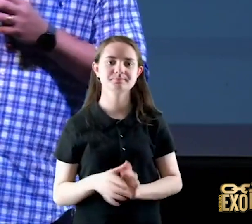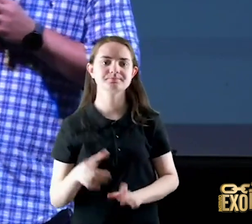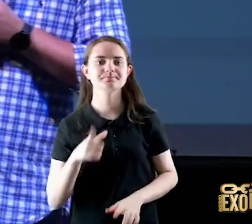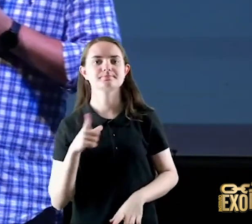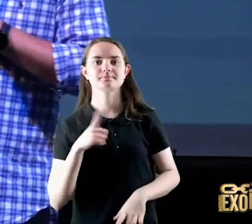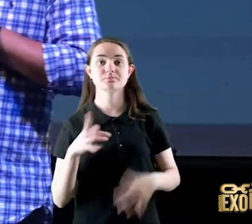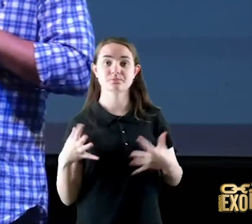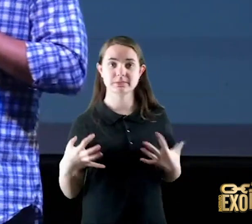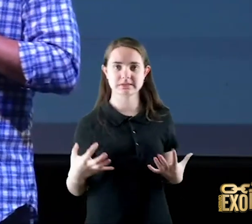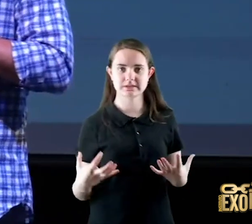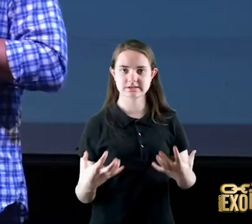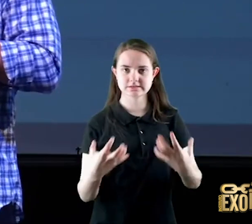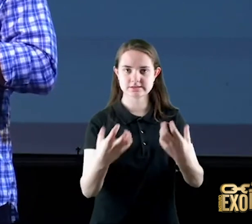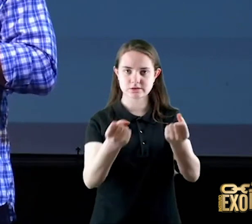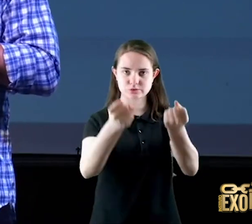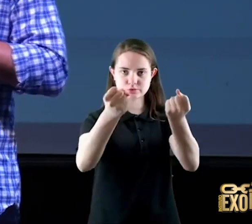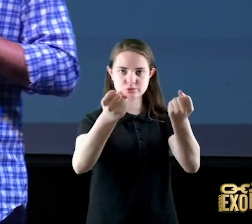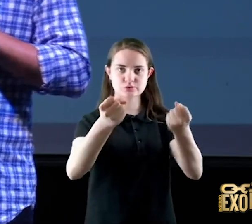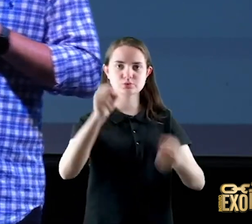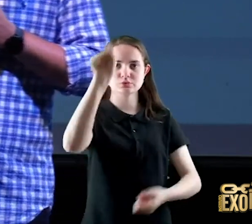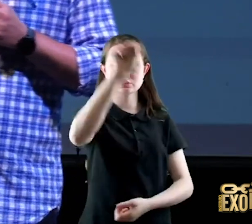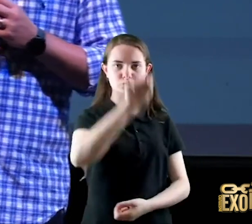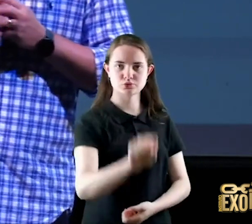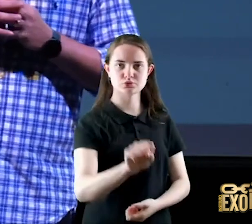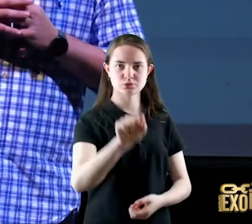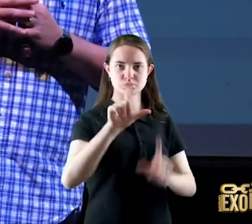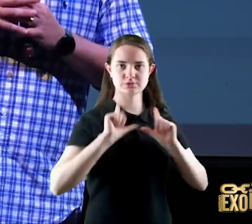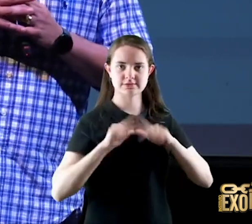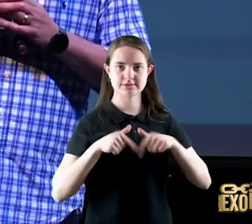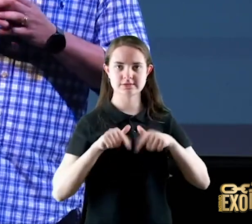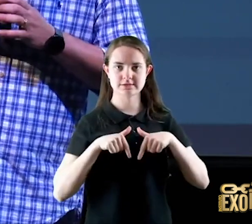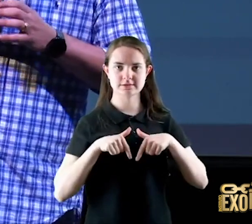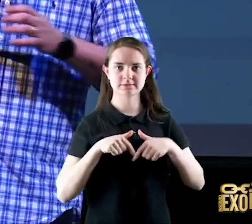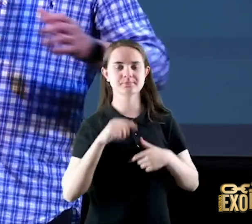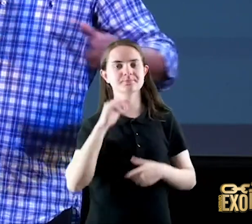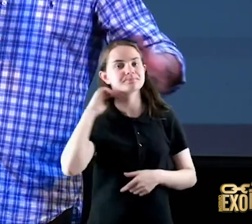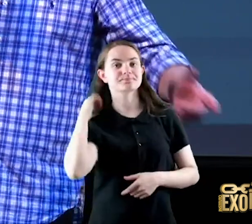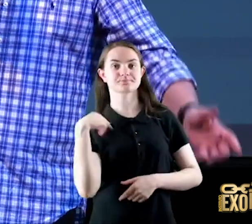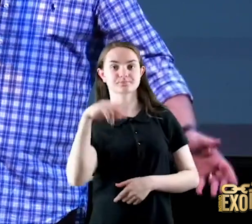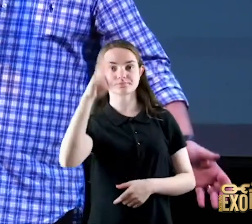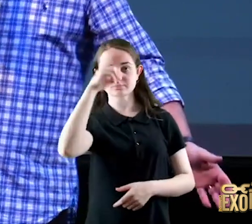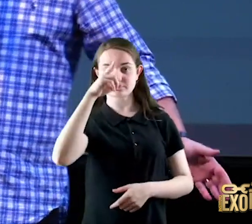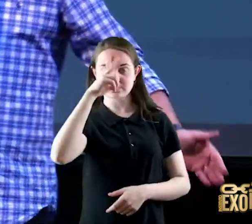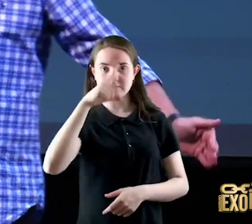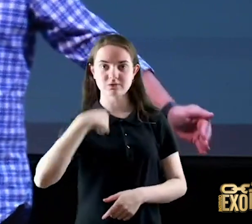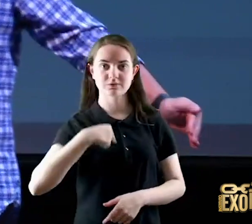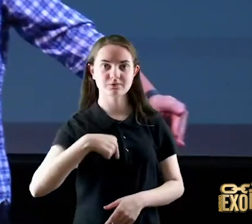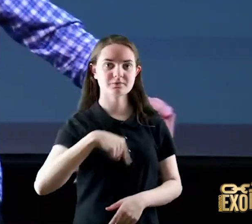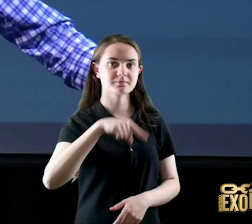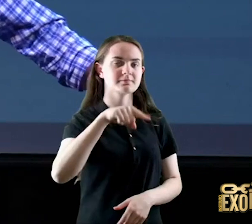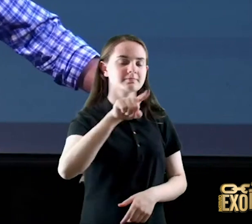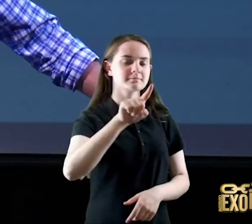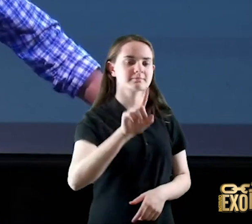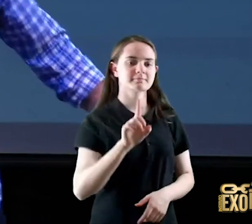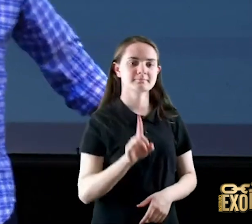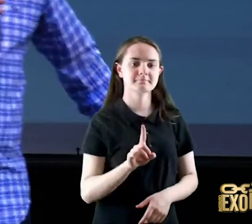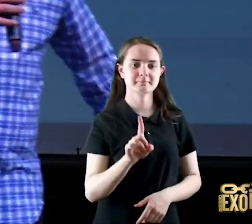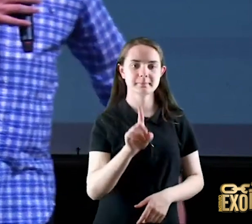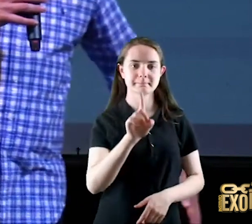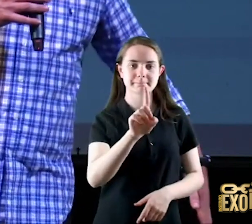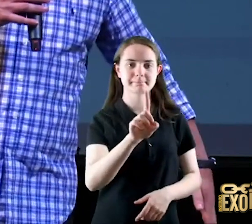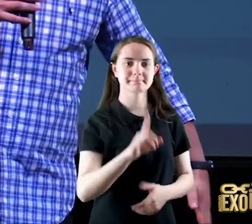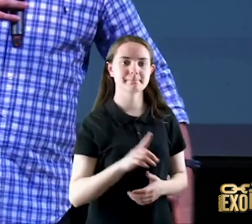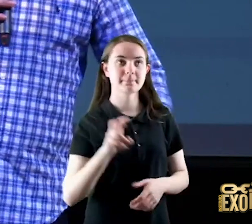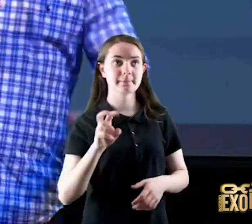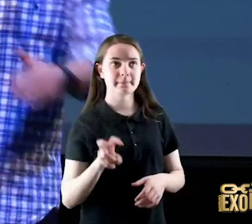sul de Israel gente eu lembro de uma vez que eu passei pela fronteira da Jordânia e vim